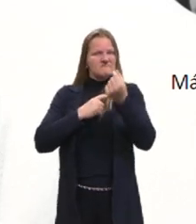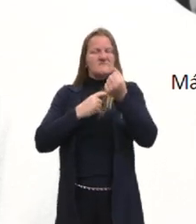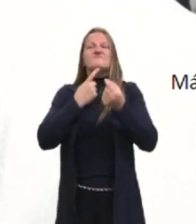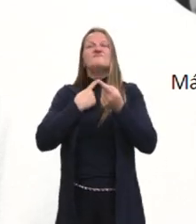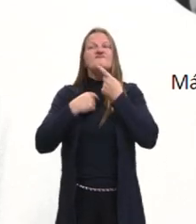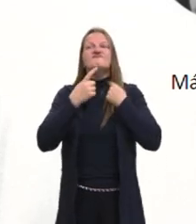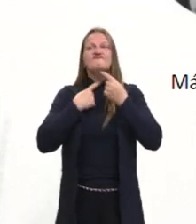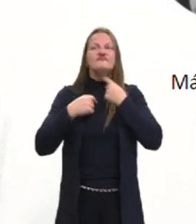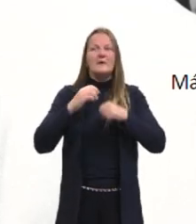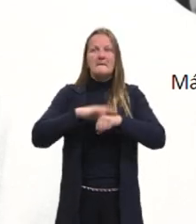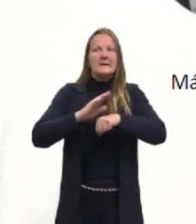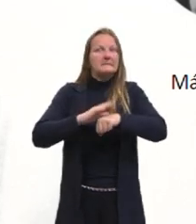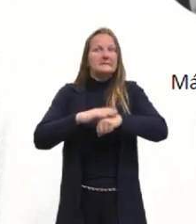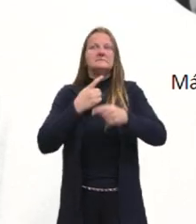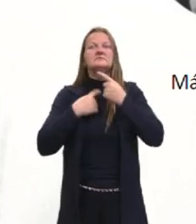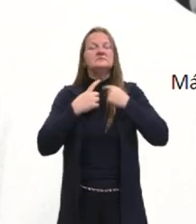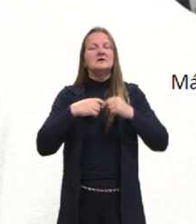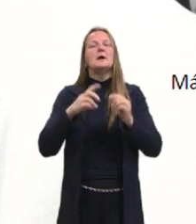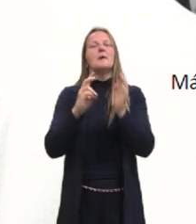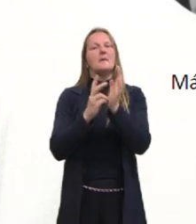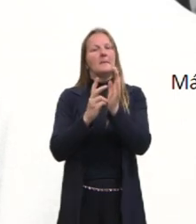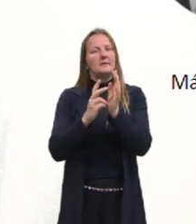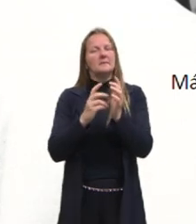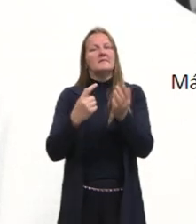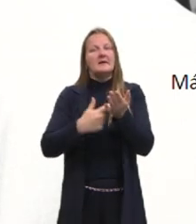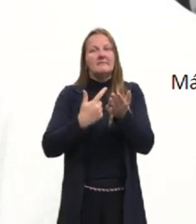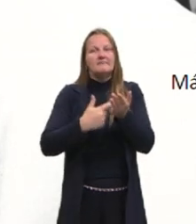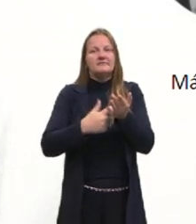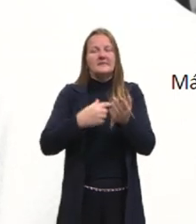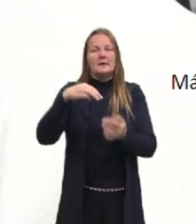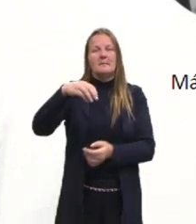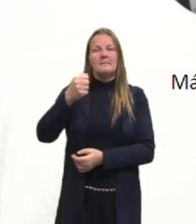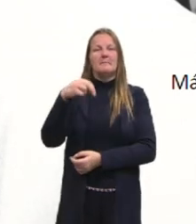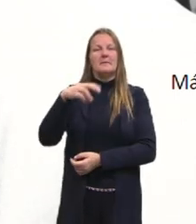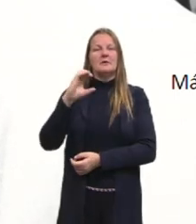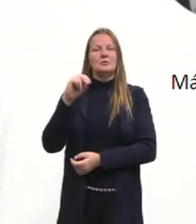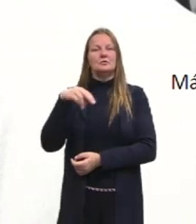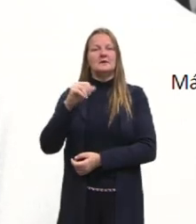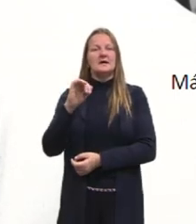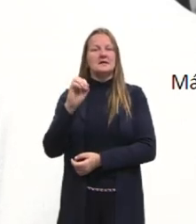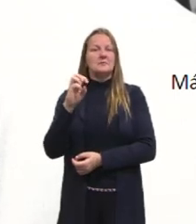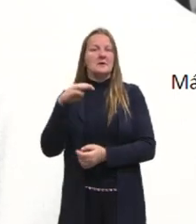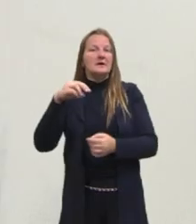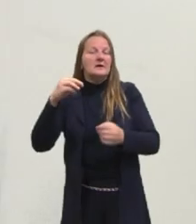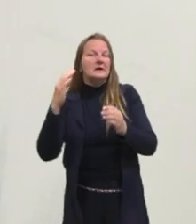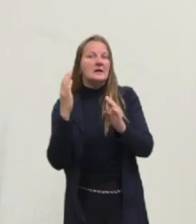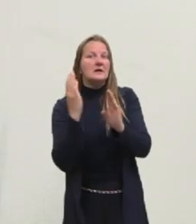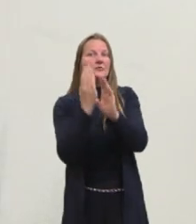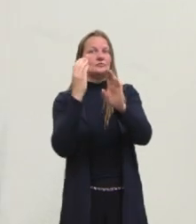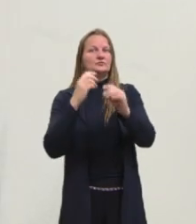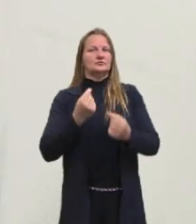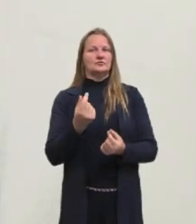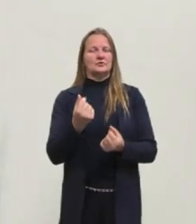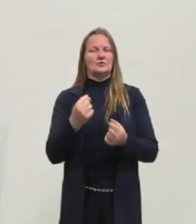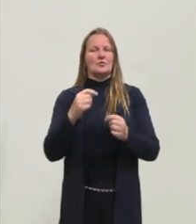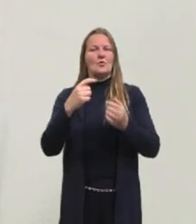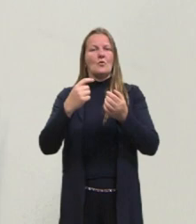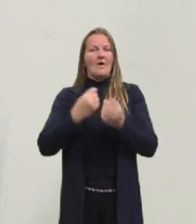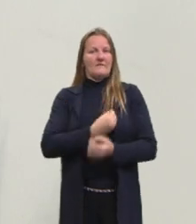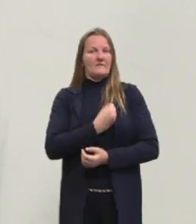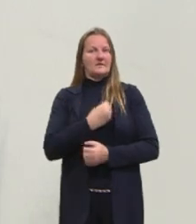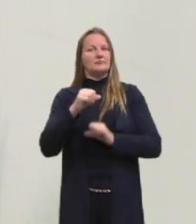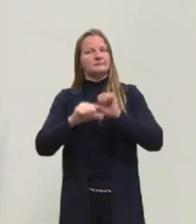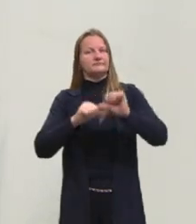gente nunca está satisfeito. E o Macunaíma, sim, quando ele descobre o dinheiro, é a vida dele muda. E essa obra, então, ela traz três questões,